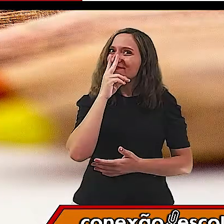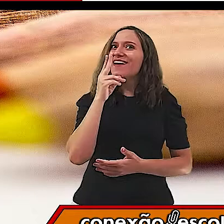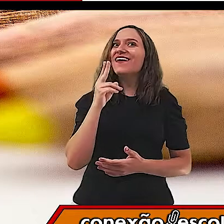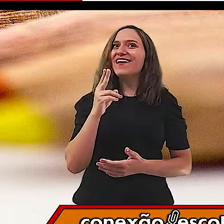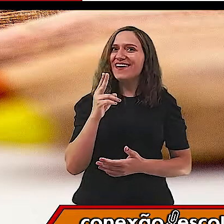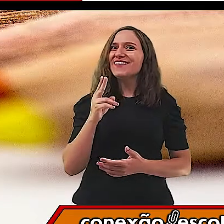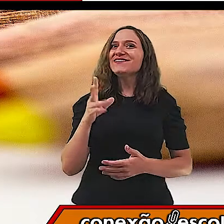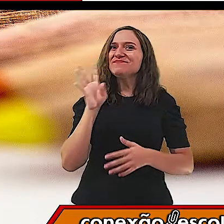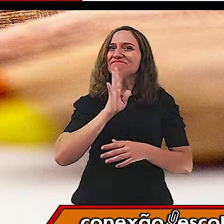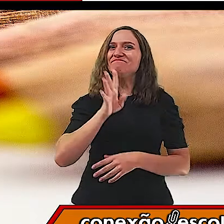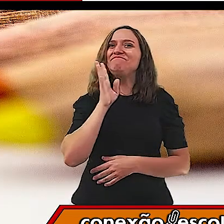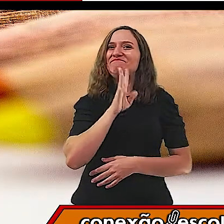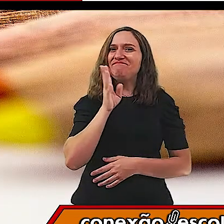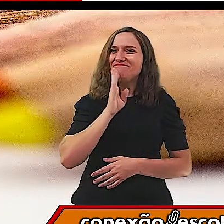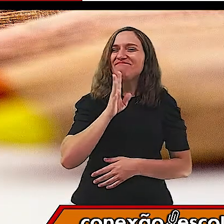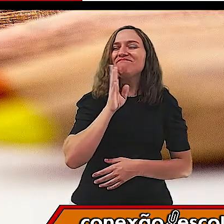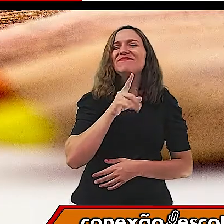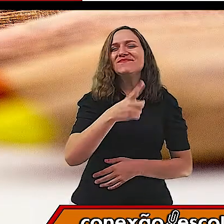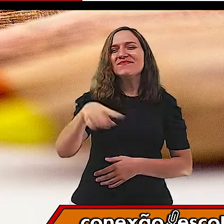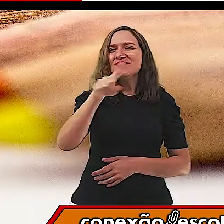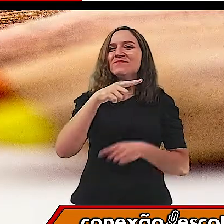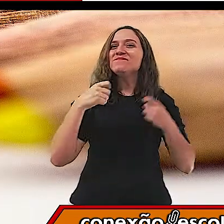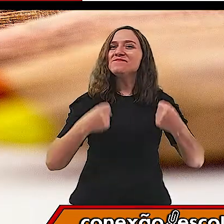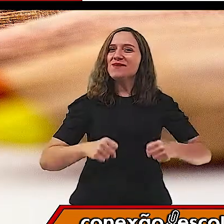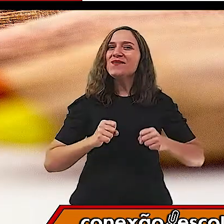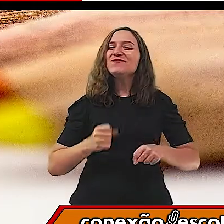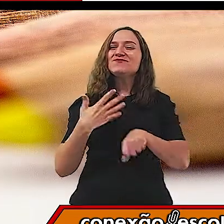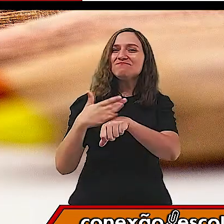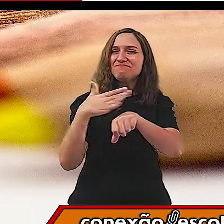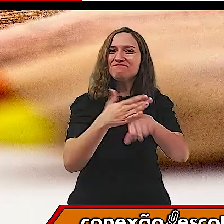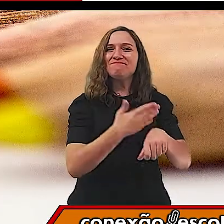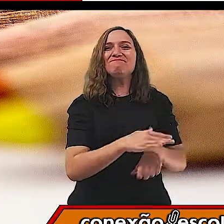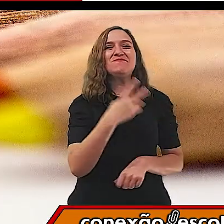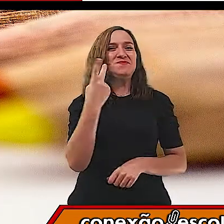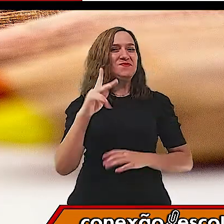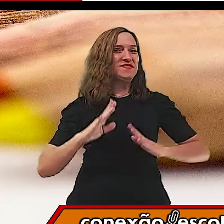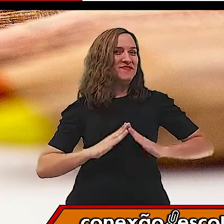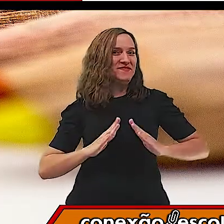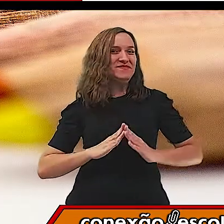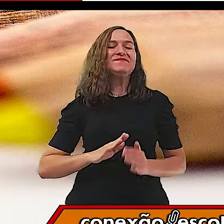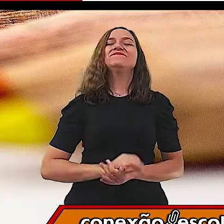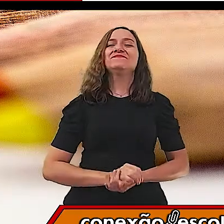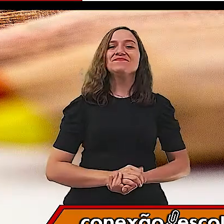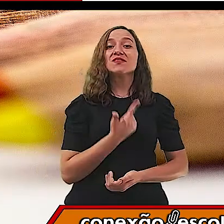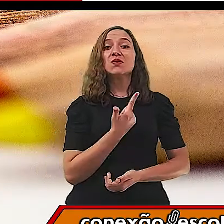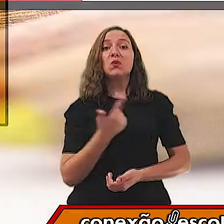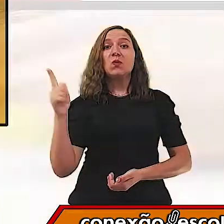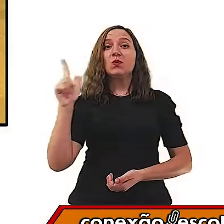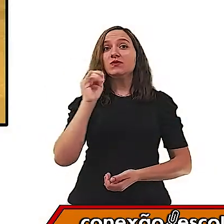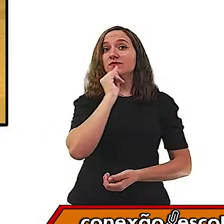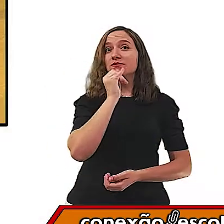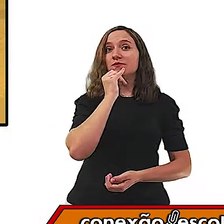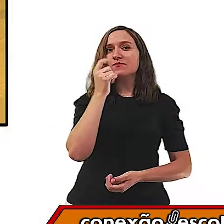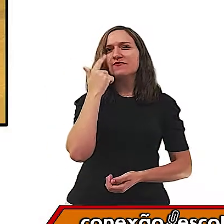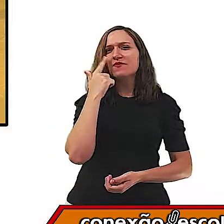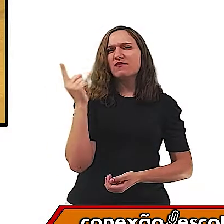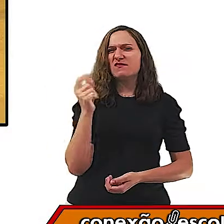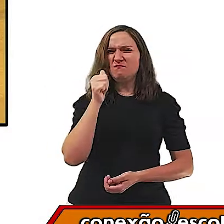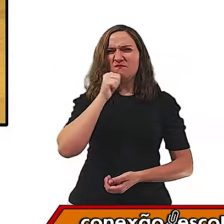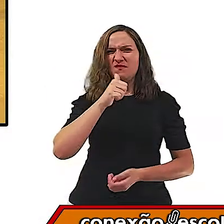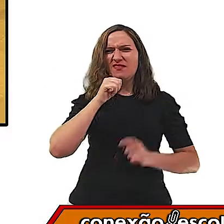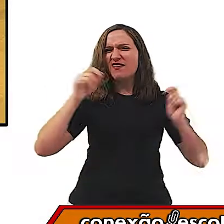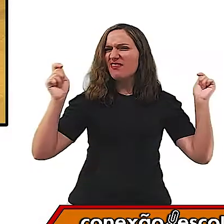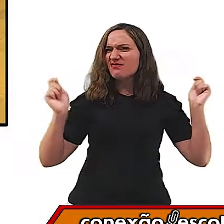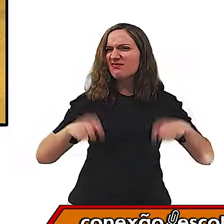divertido fazer. Depois vocês podem até tentar. Outros exemplos. Será que mulher